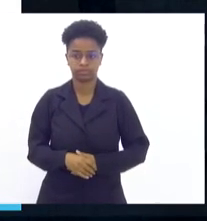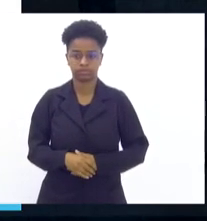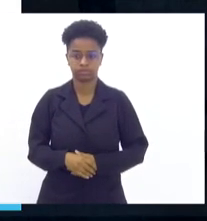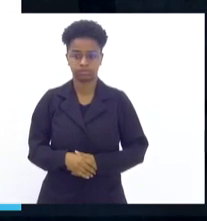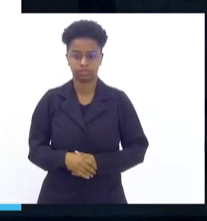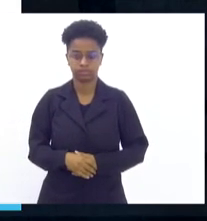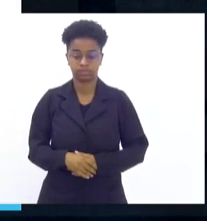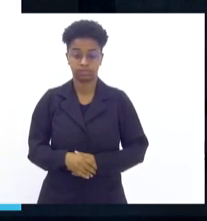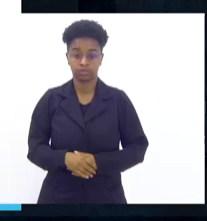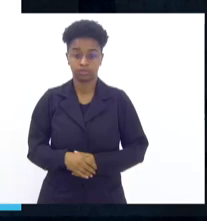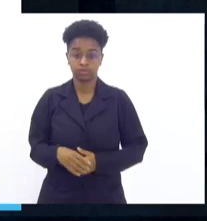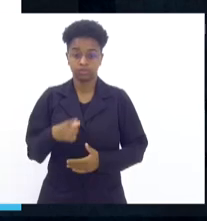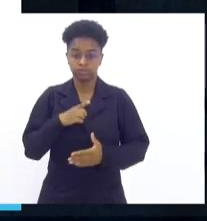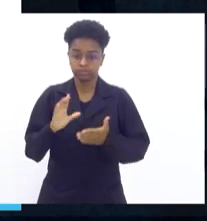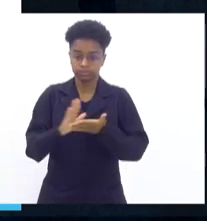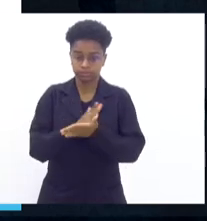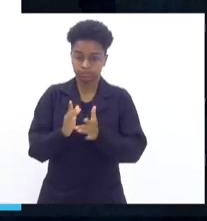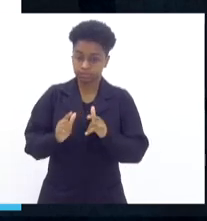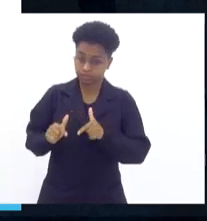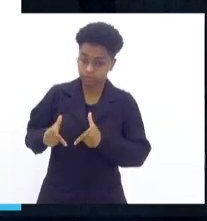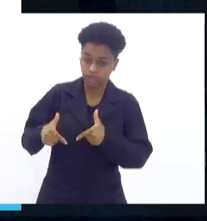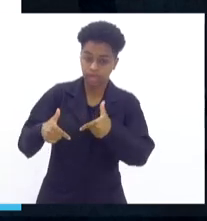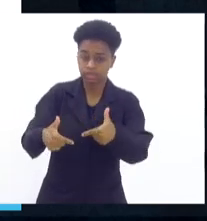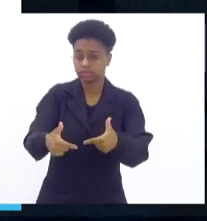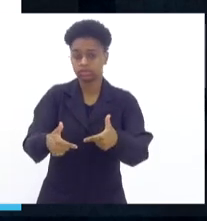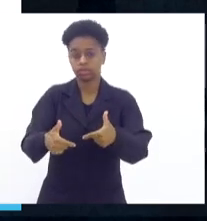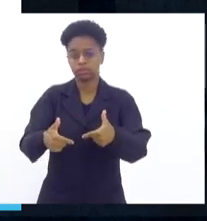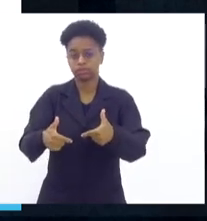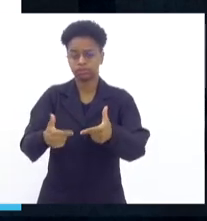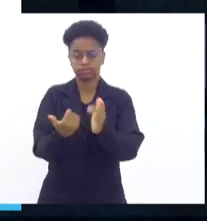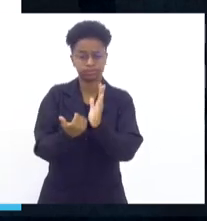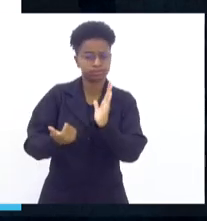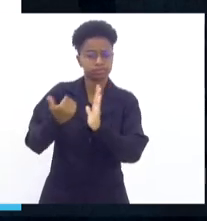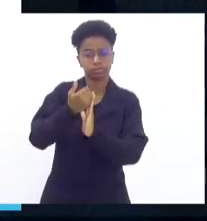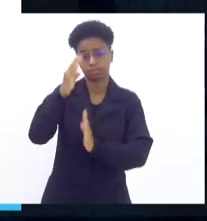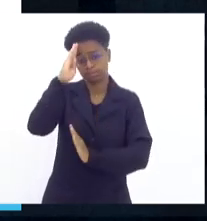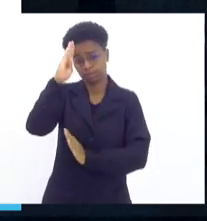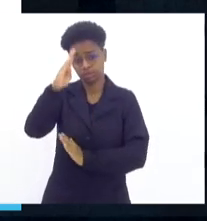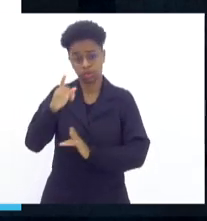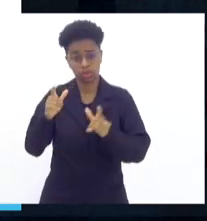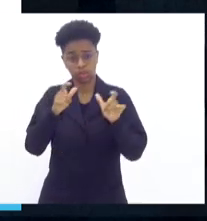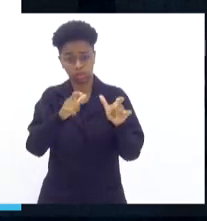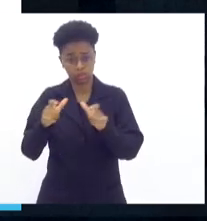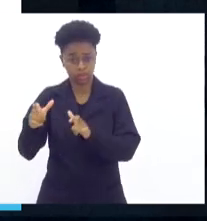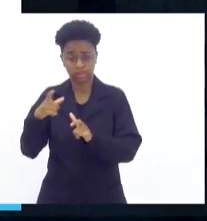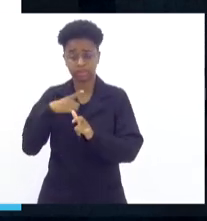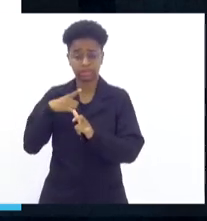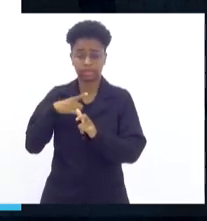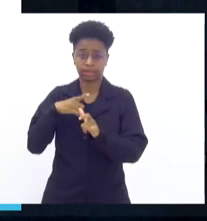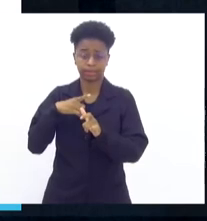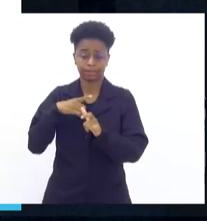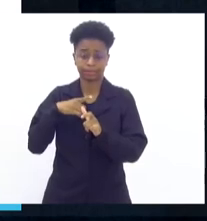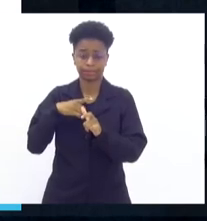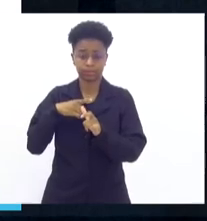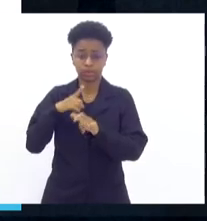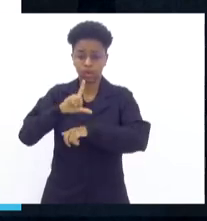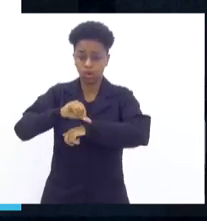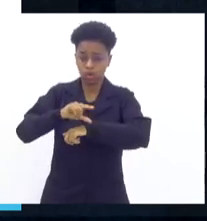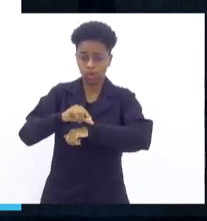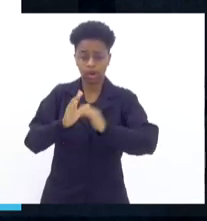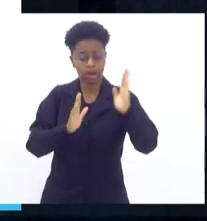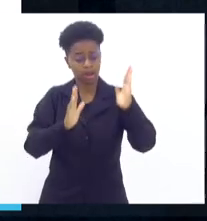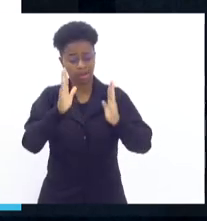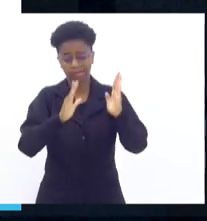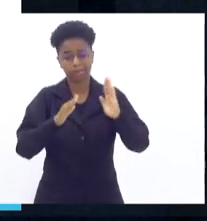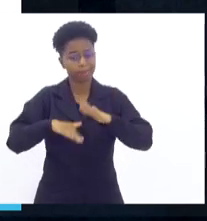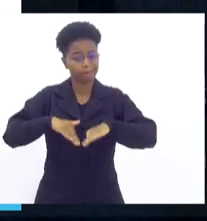Algumas ações nossas intensificadas são principalmente locais de horário de malincidência criminal, são a intensificação